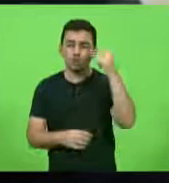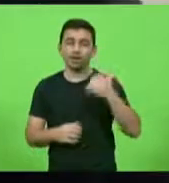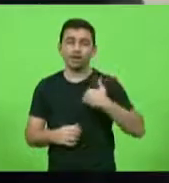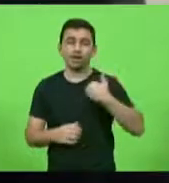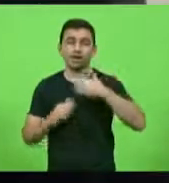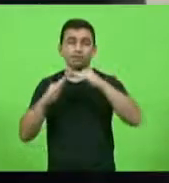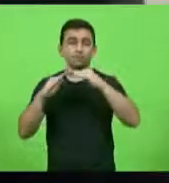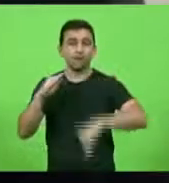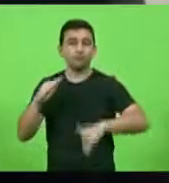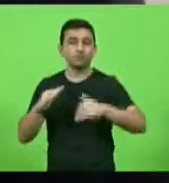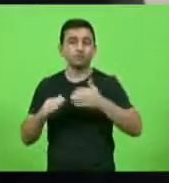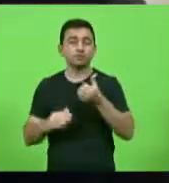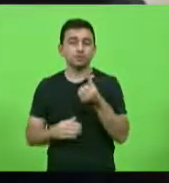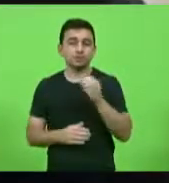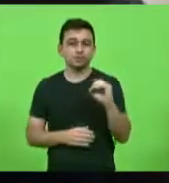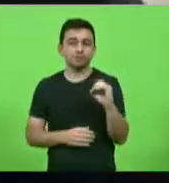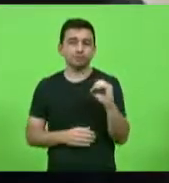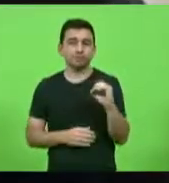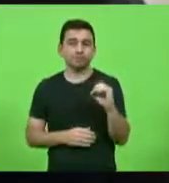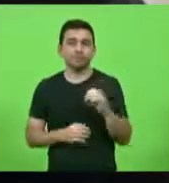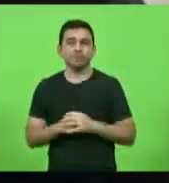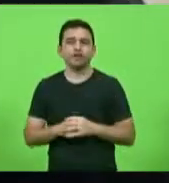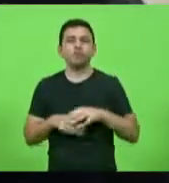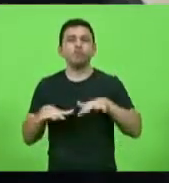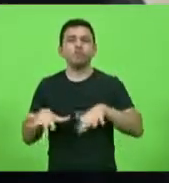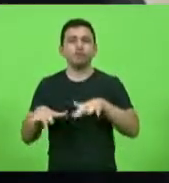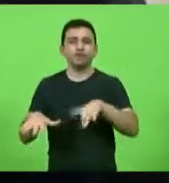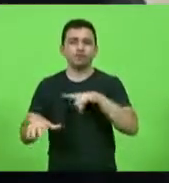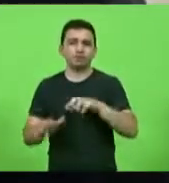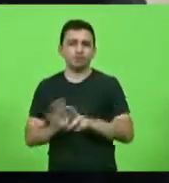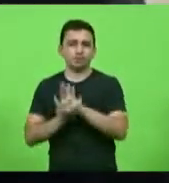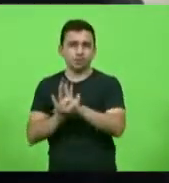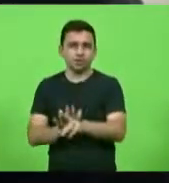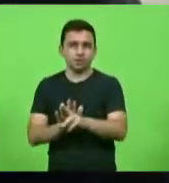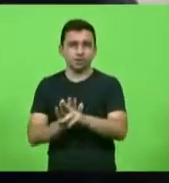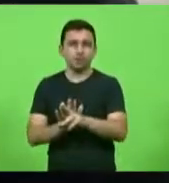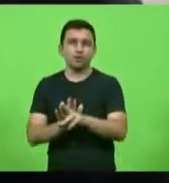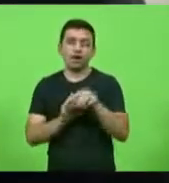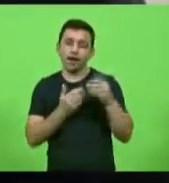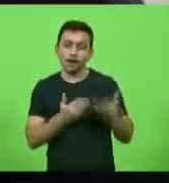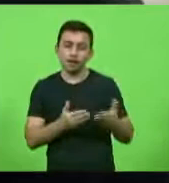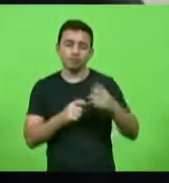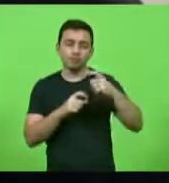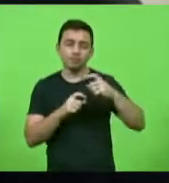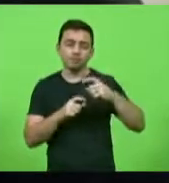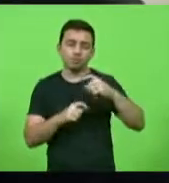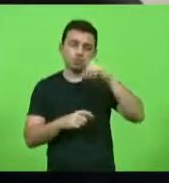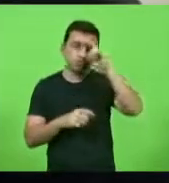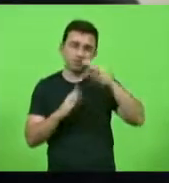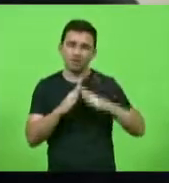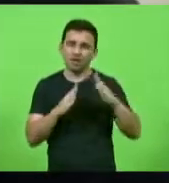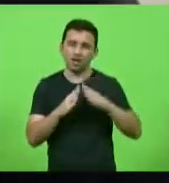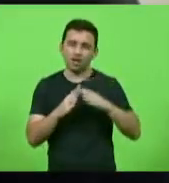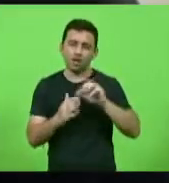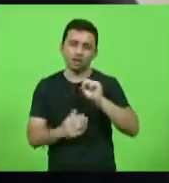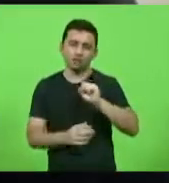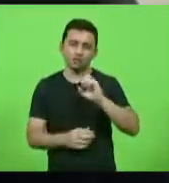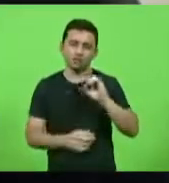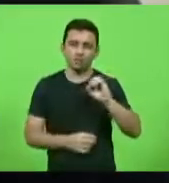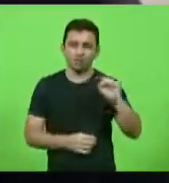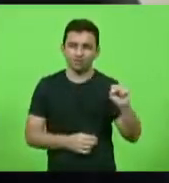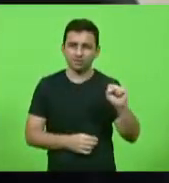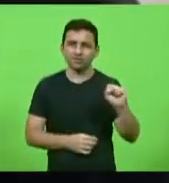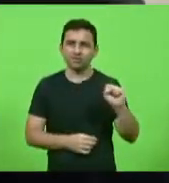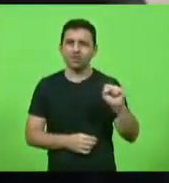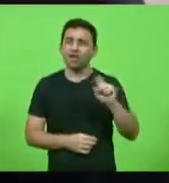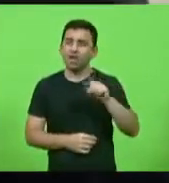anos o movimento tem a representação técnica do hospital SOS Card e operação da help emergências médicas é um suporte